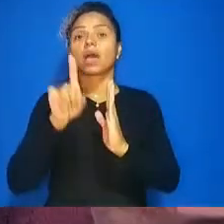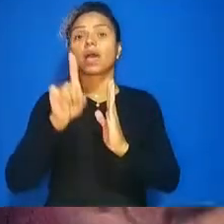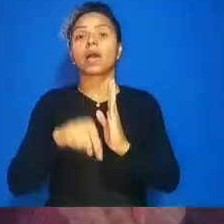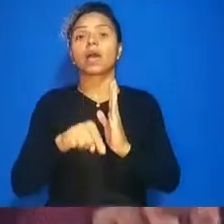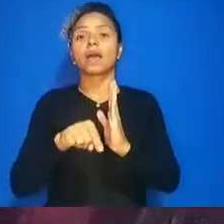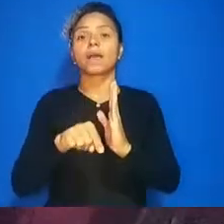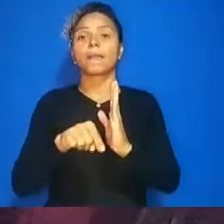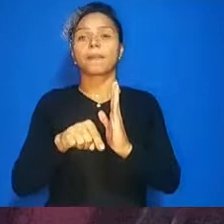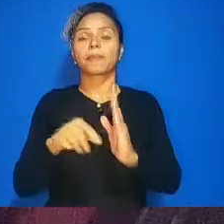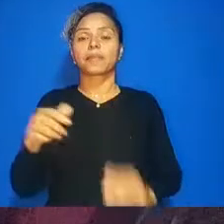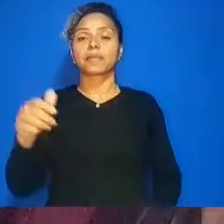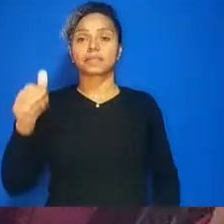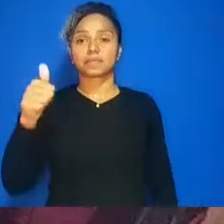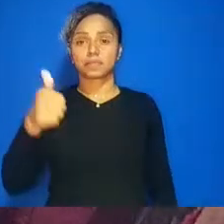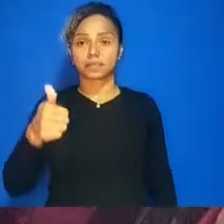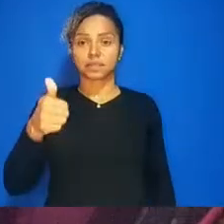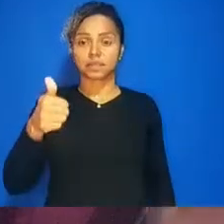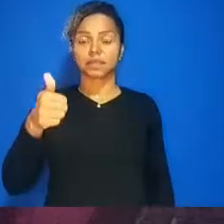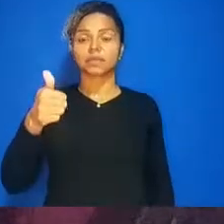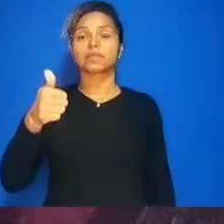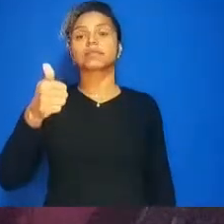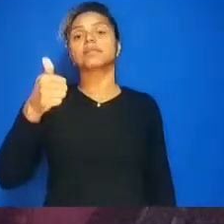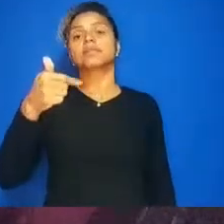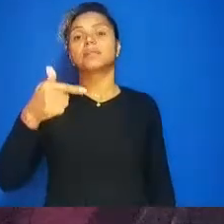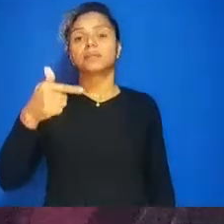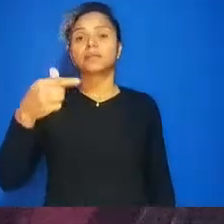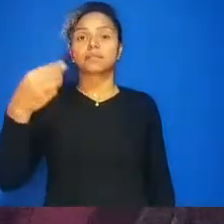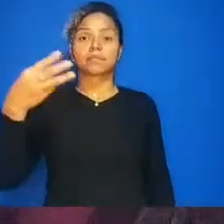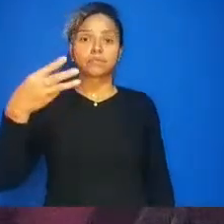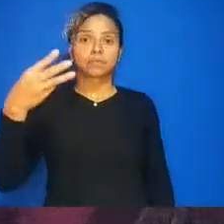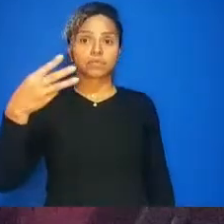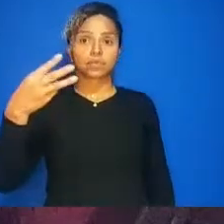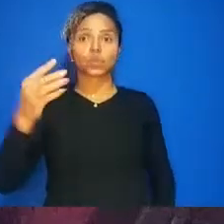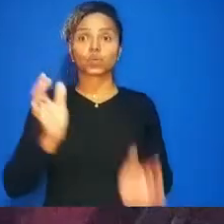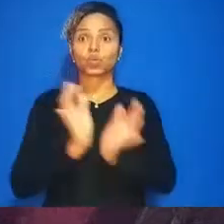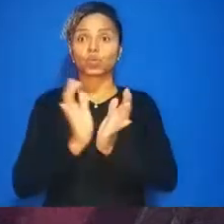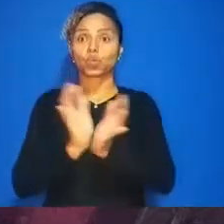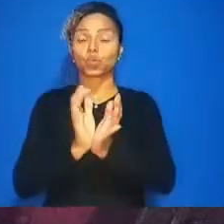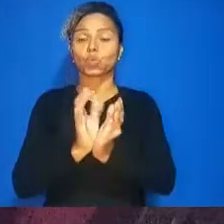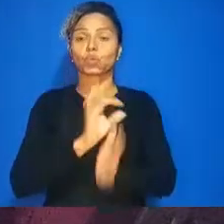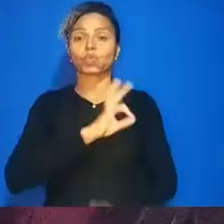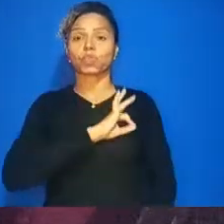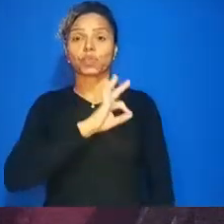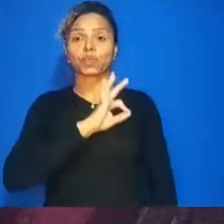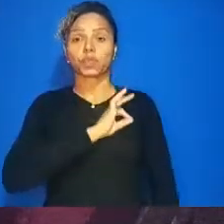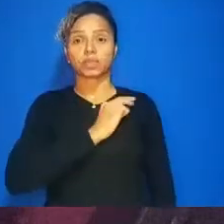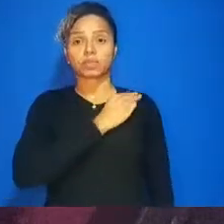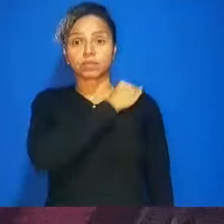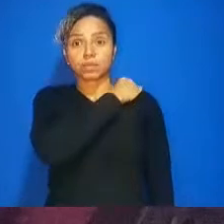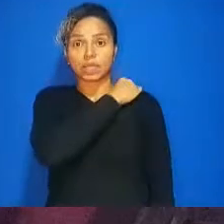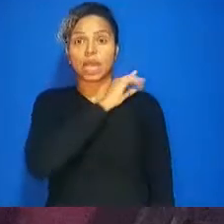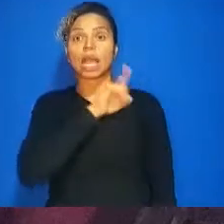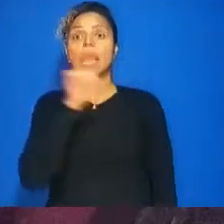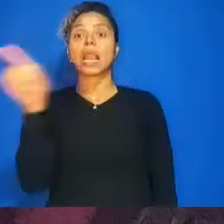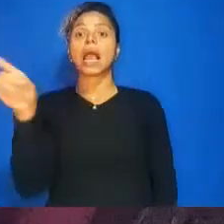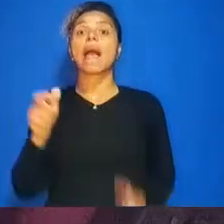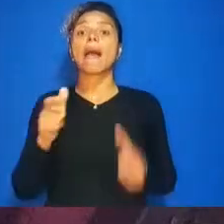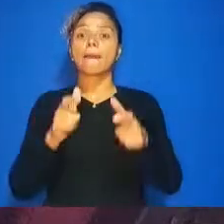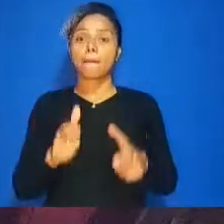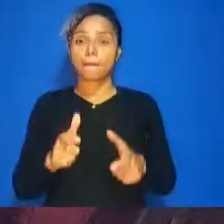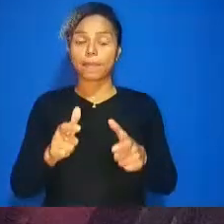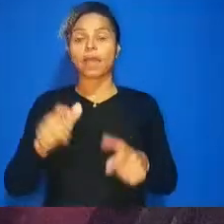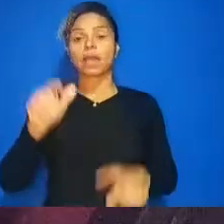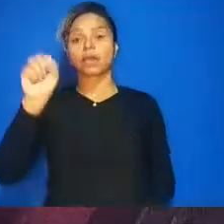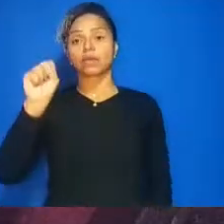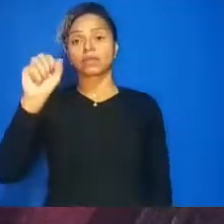da 173ª Companhia de Polícia Militar do Estado de Minas Gerais do bairro Santa Cruz proposição